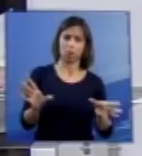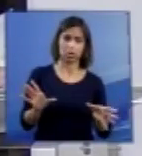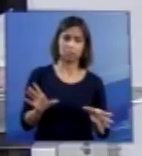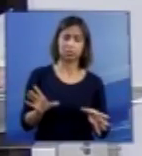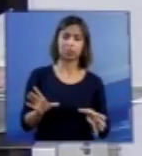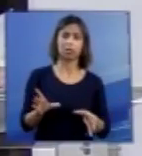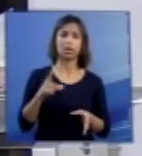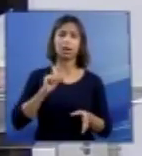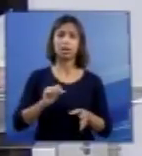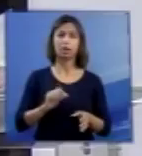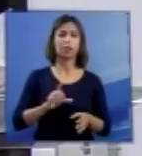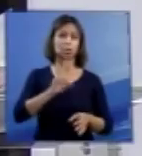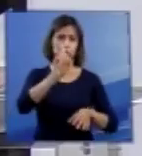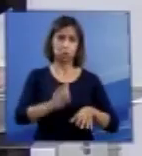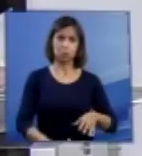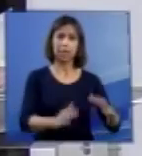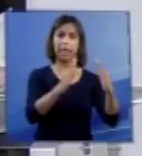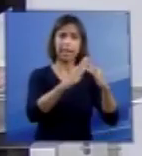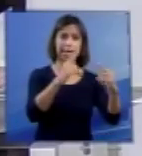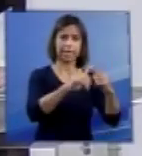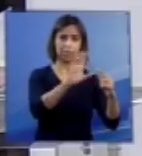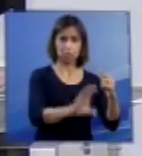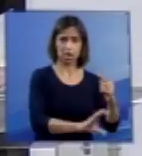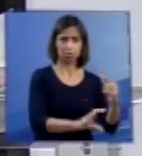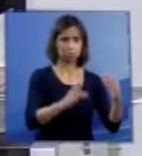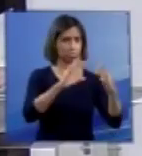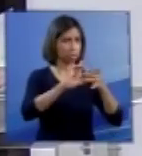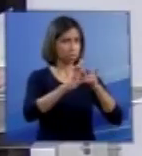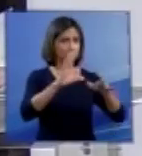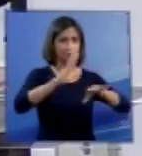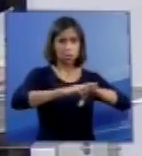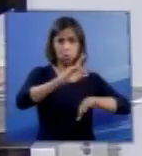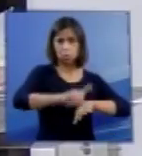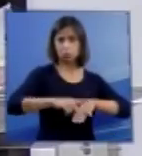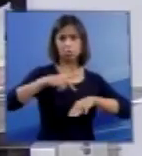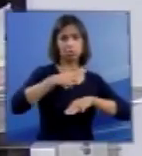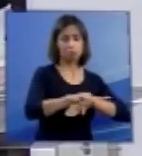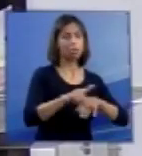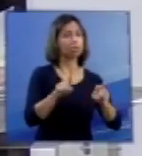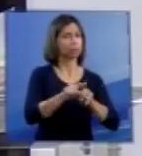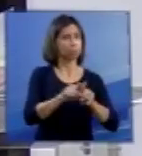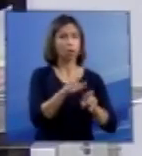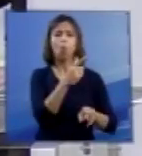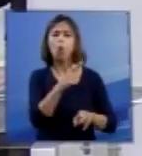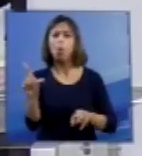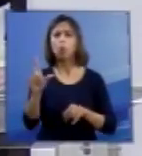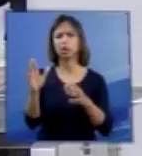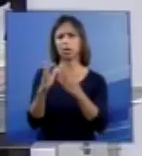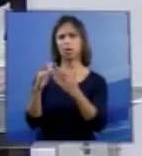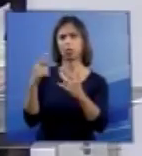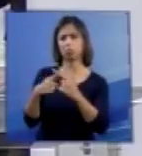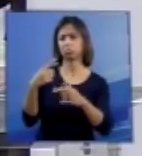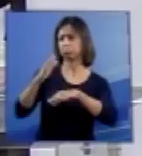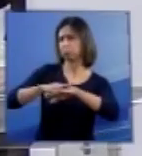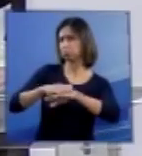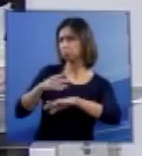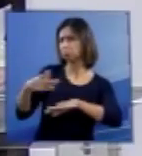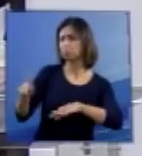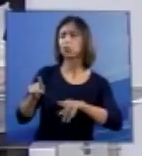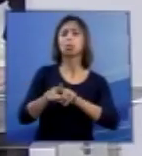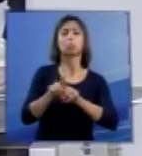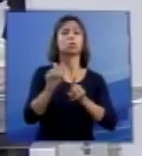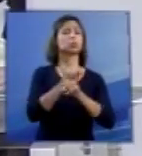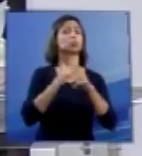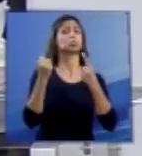Católica, assim como todos os outros grupos religiosos, como parte legítima da sociedade civil brasileira, que